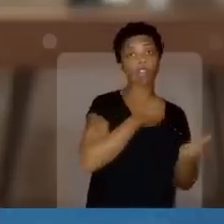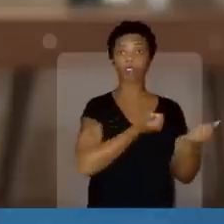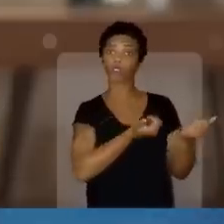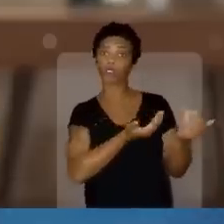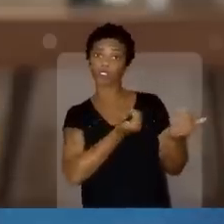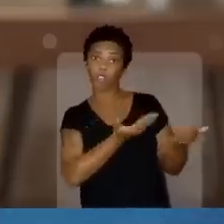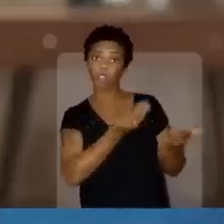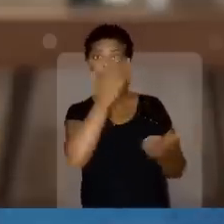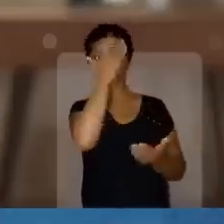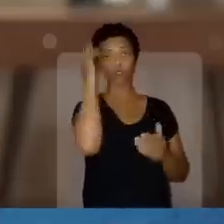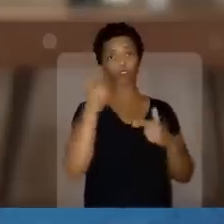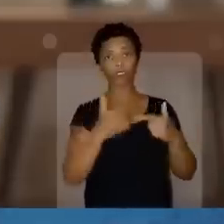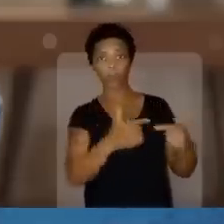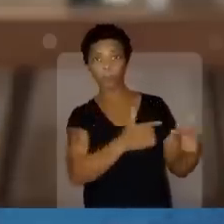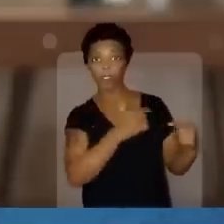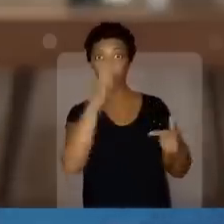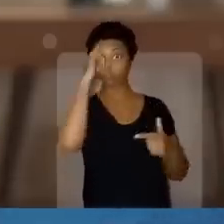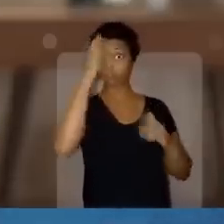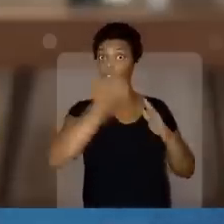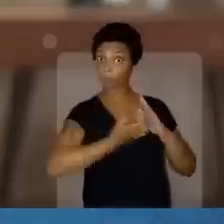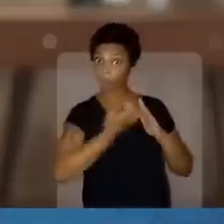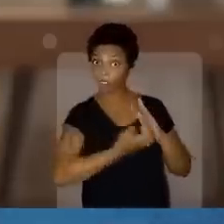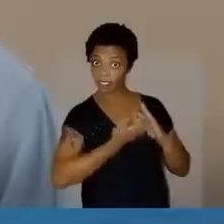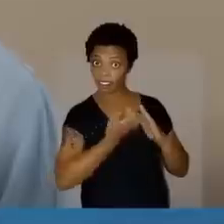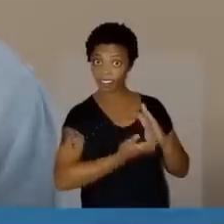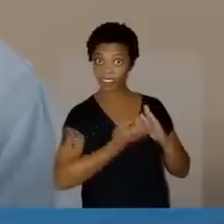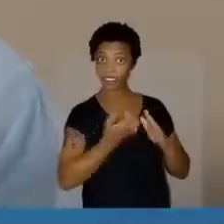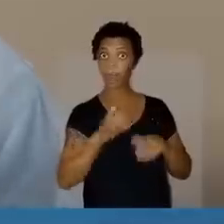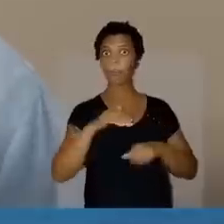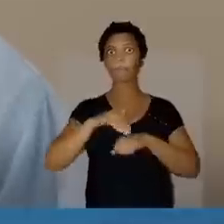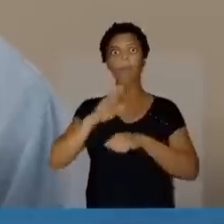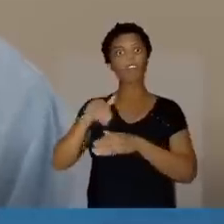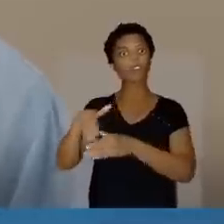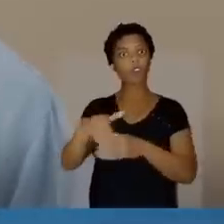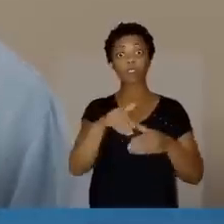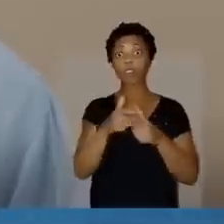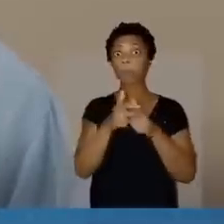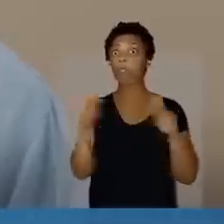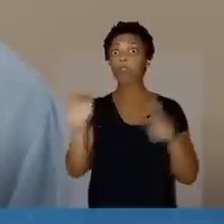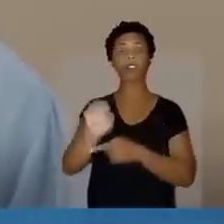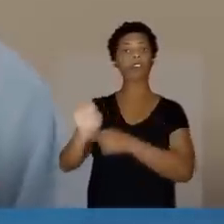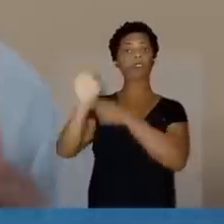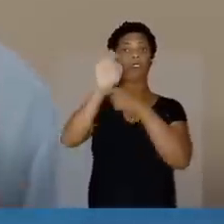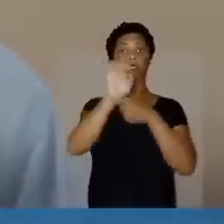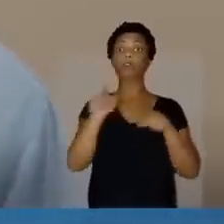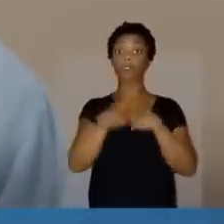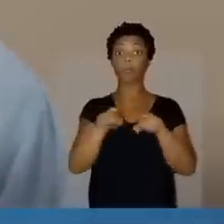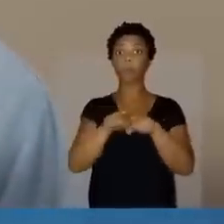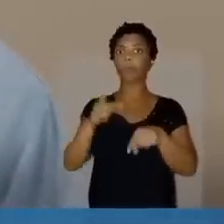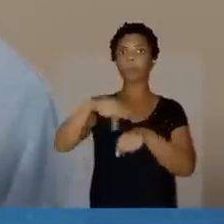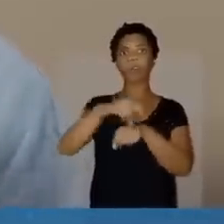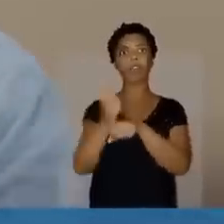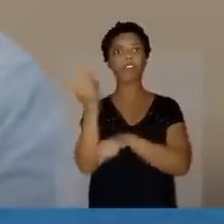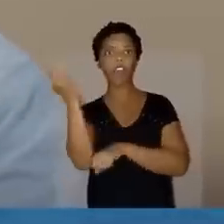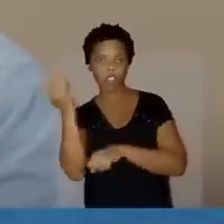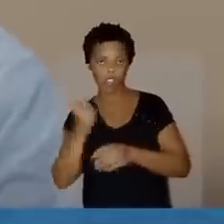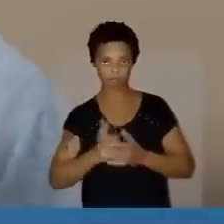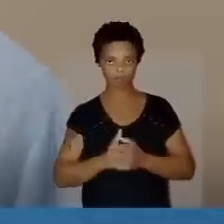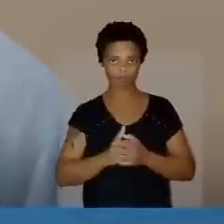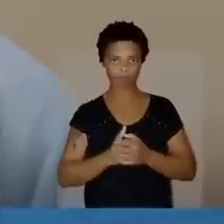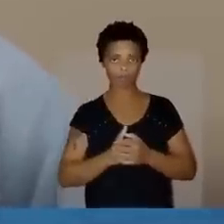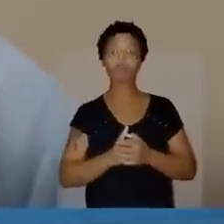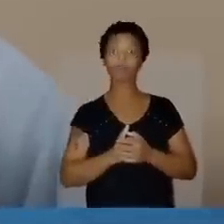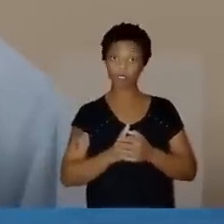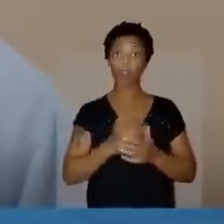entre os jovens, trabalhadores, empreendedores. O mais votado na maioria dos estados e até no exterior. Afinal,